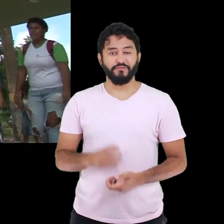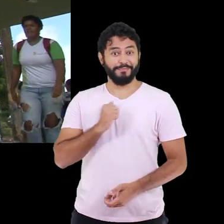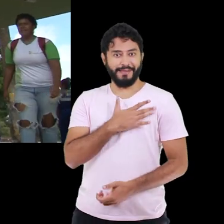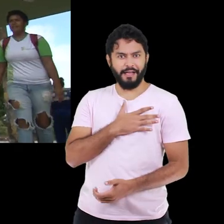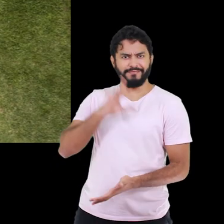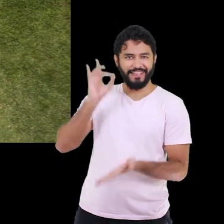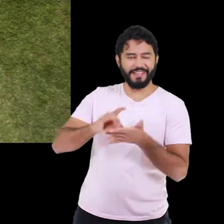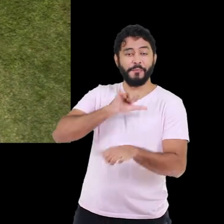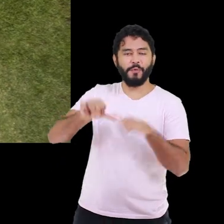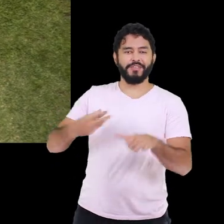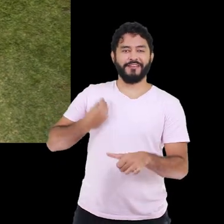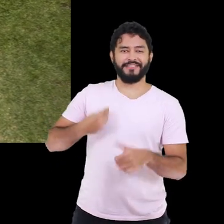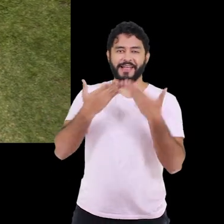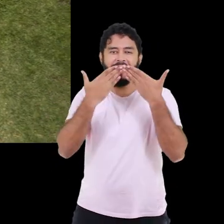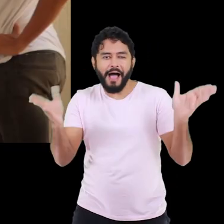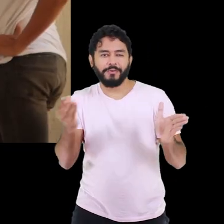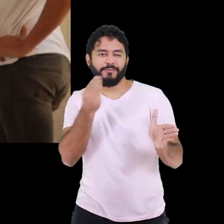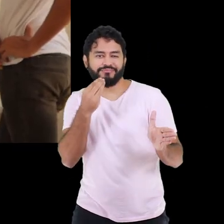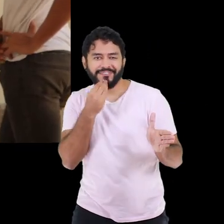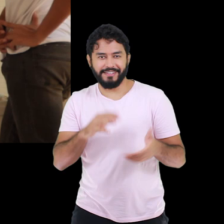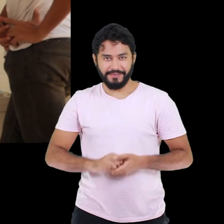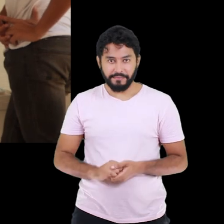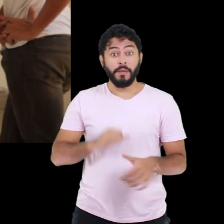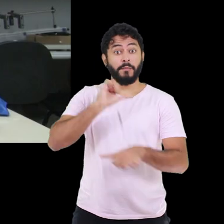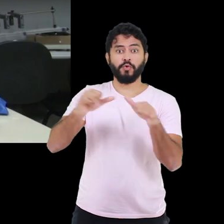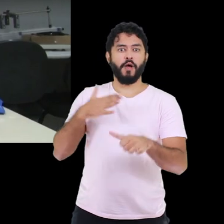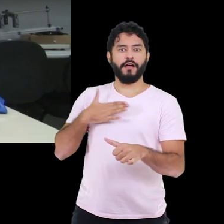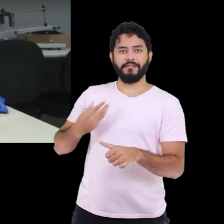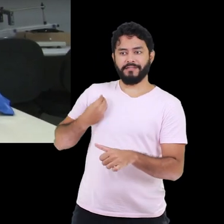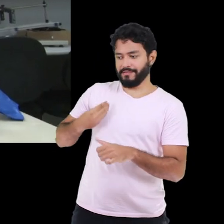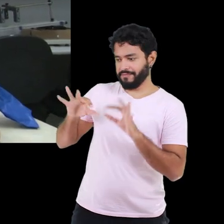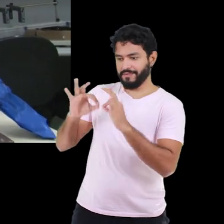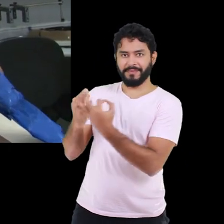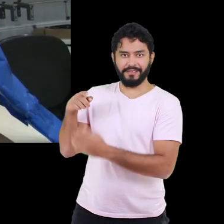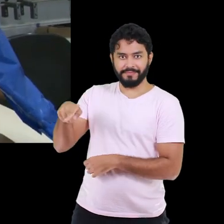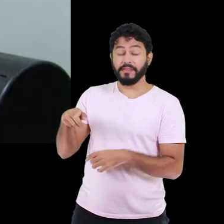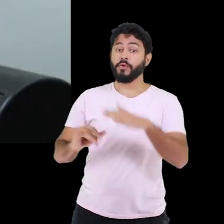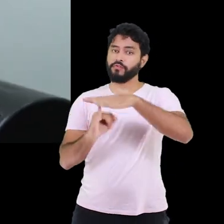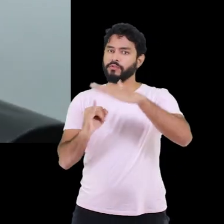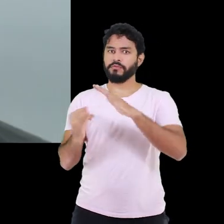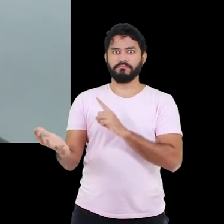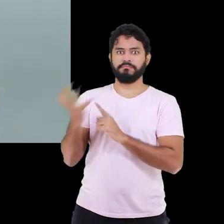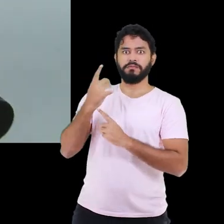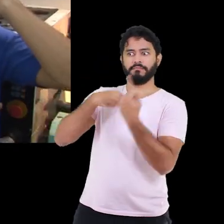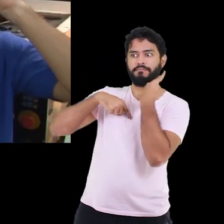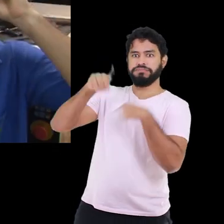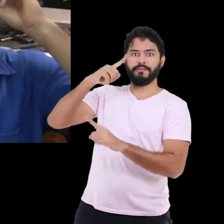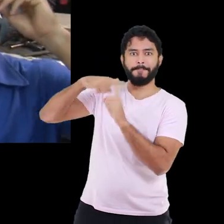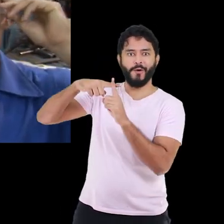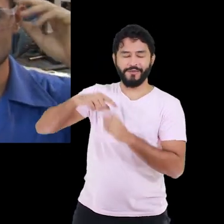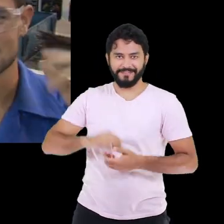E a fé realmente muda a vida, ele abre portas, modificou realmente a vida da nossa família. O Instituto, ele me influenciou